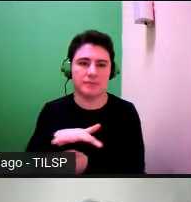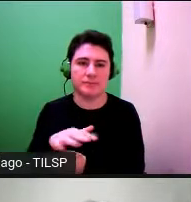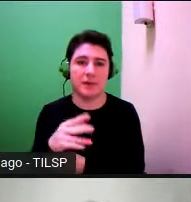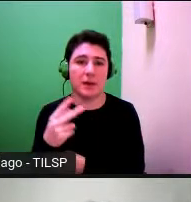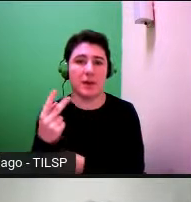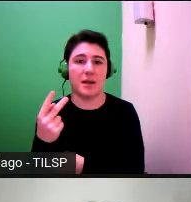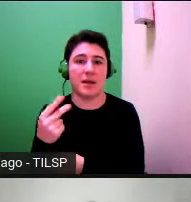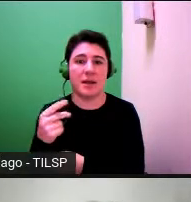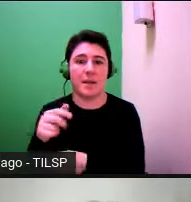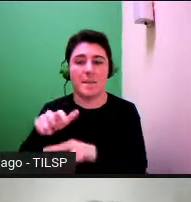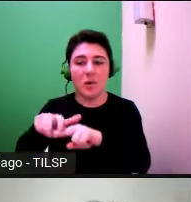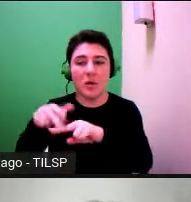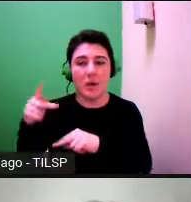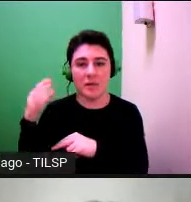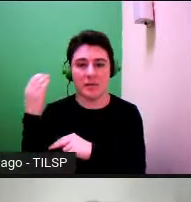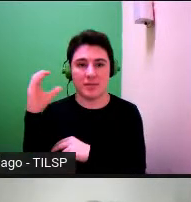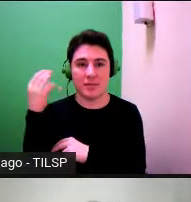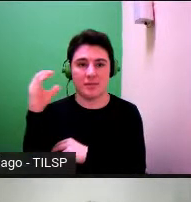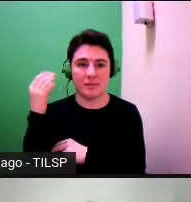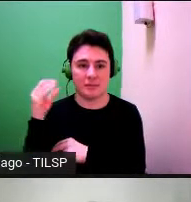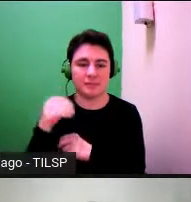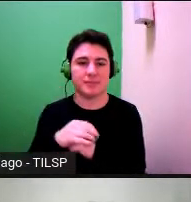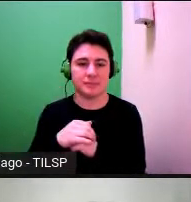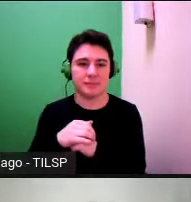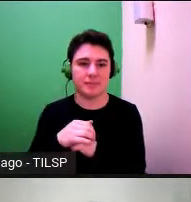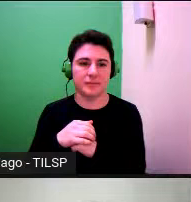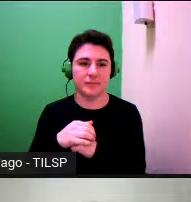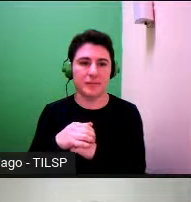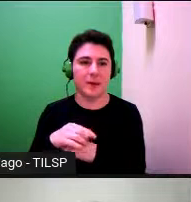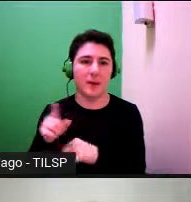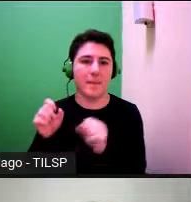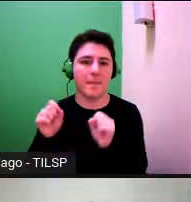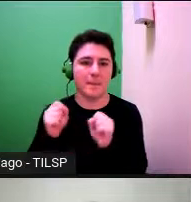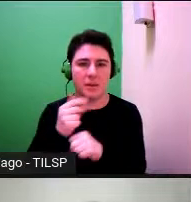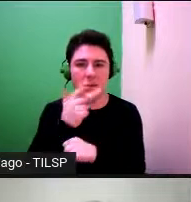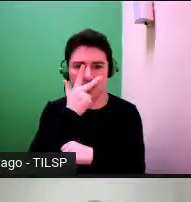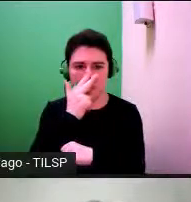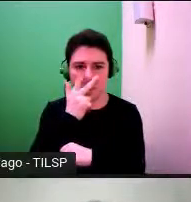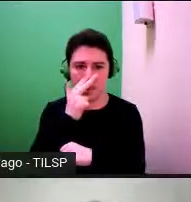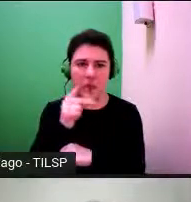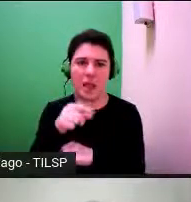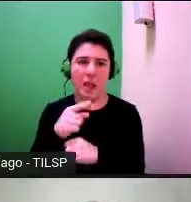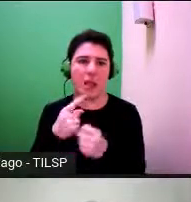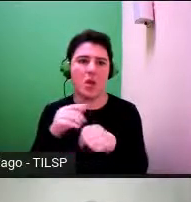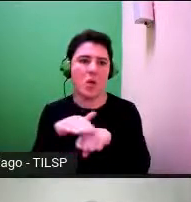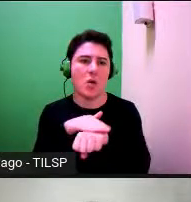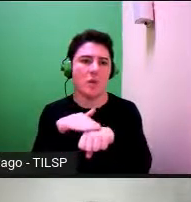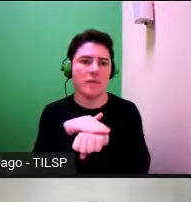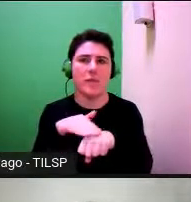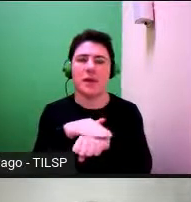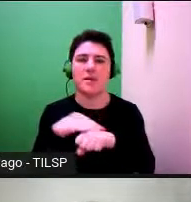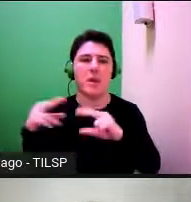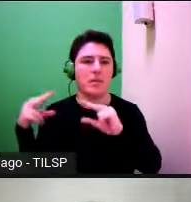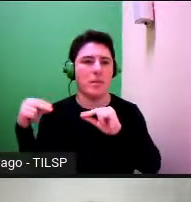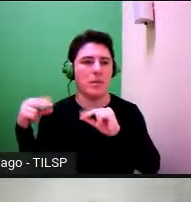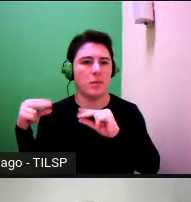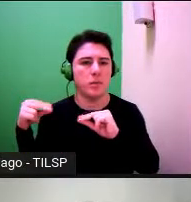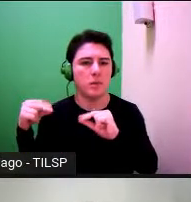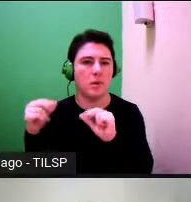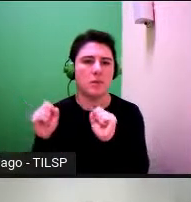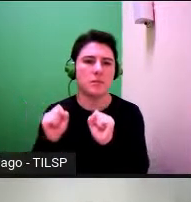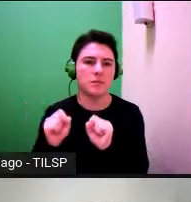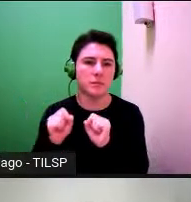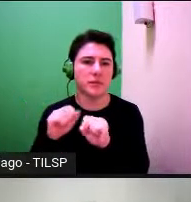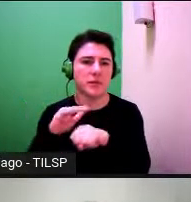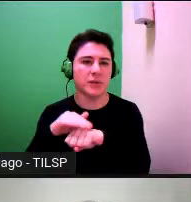o segredo para um pedido de desculpas eficaz pode parecer uma conversa de cordor pode parecer uma conversa